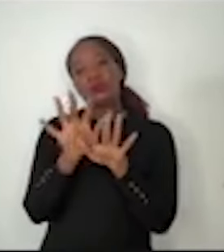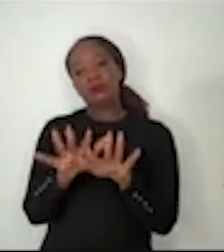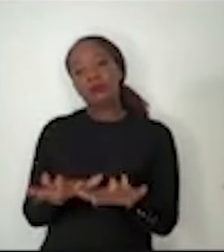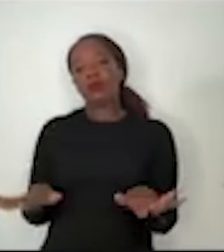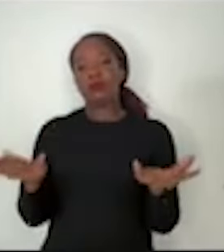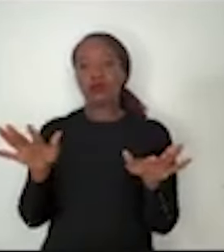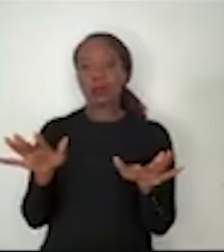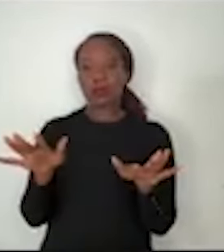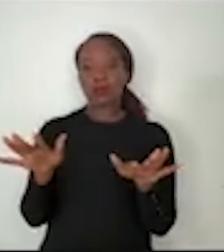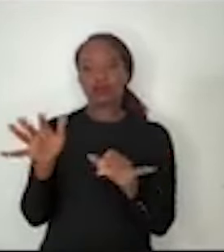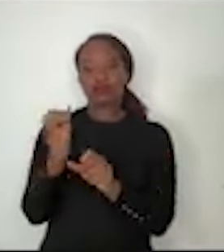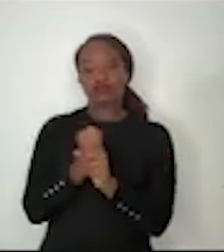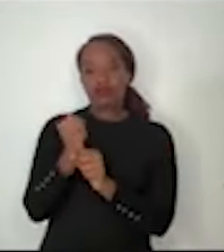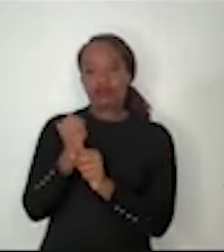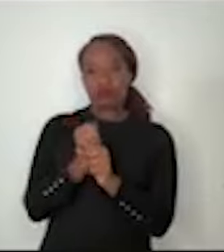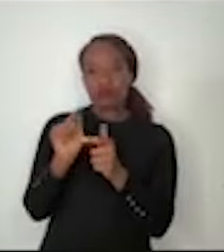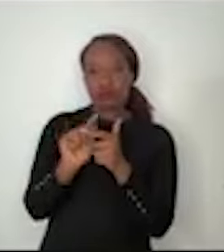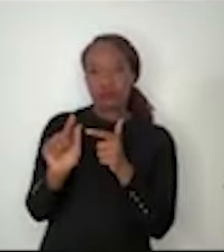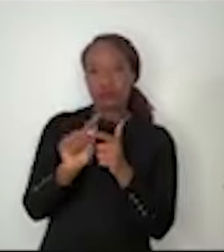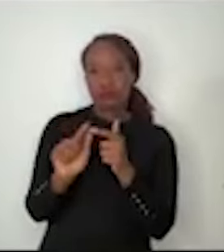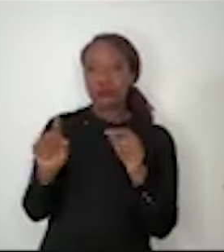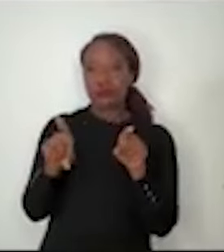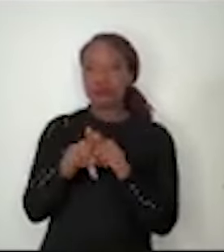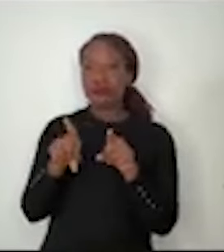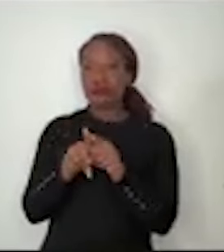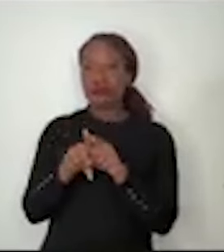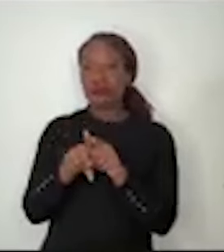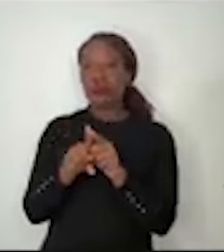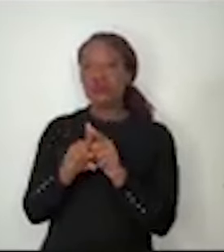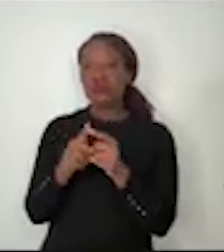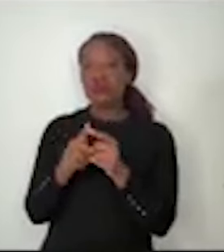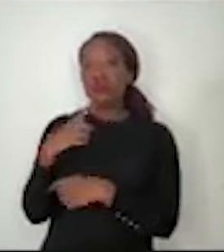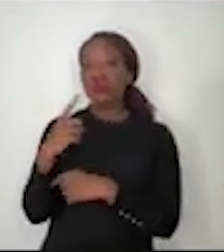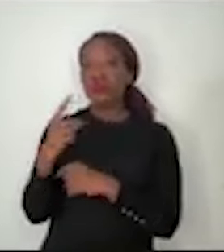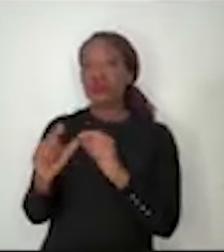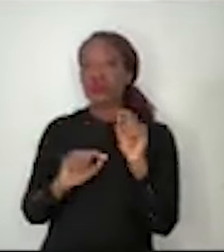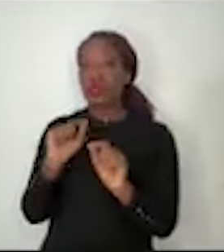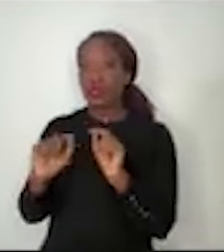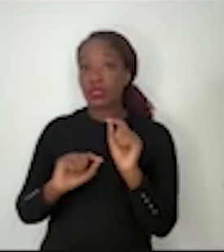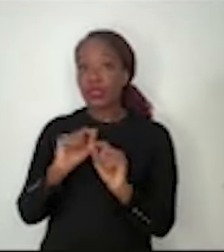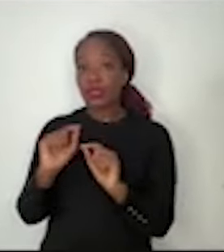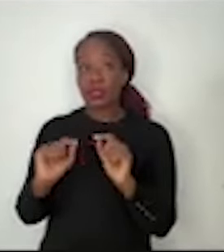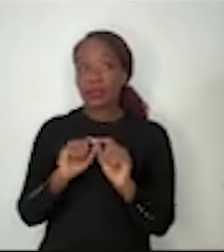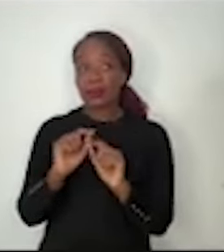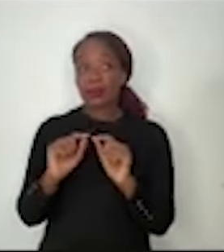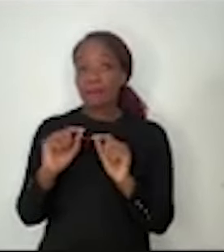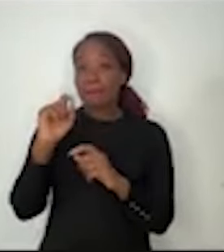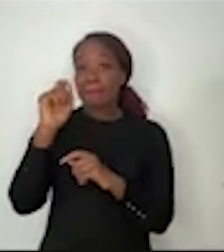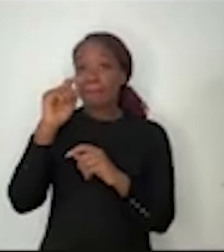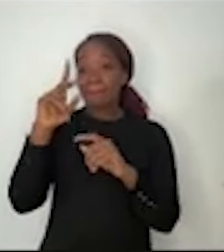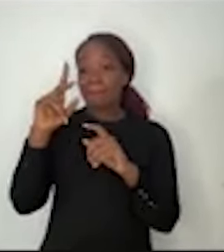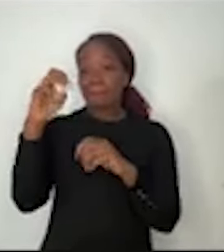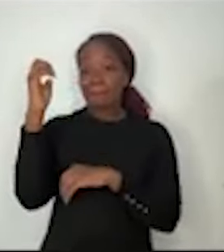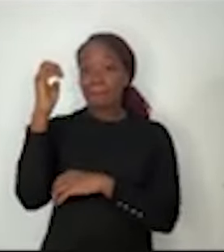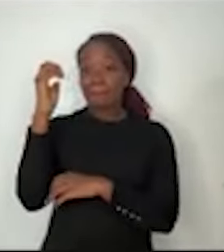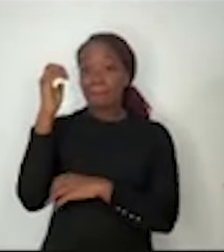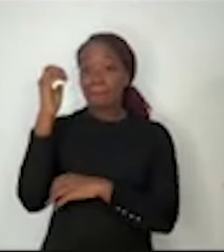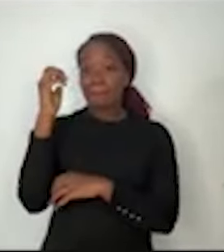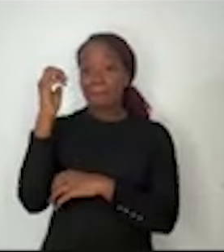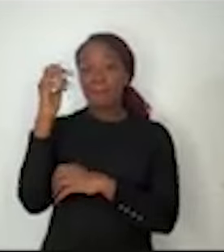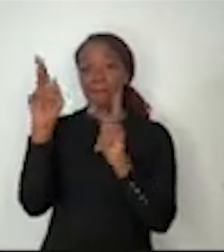últimos anos e temos, como observou o embaixador patriota, paz. O Brasil é um país que tem uma tradição pacífica,